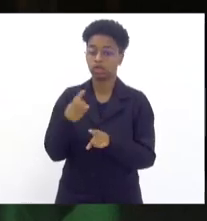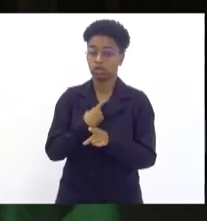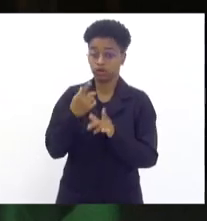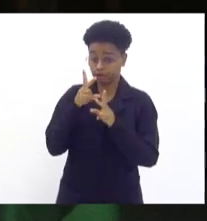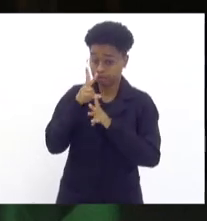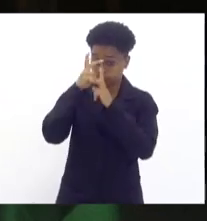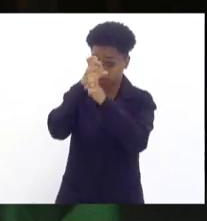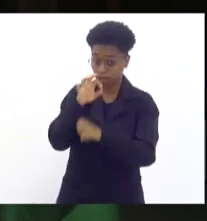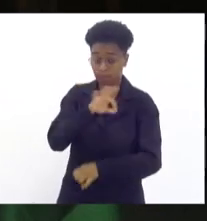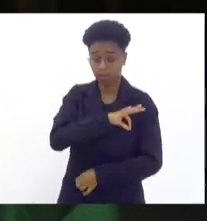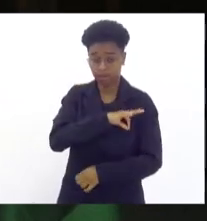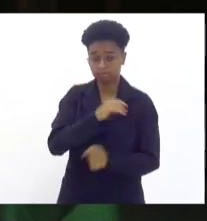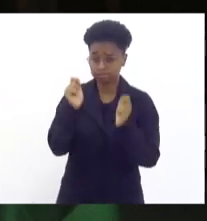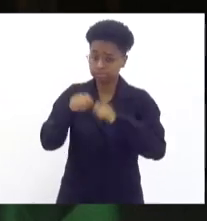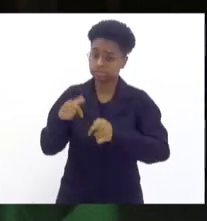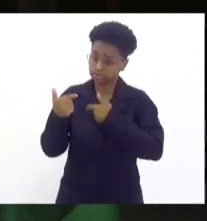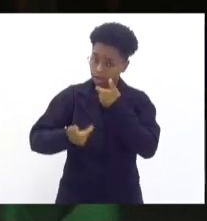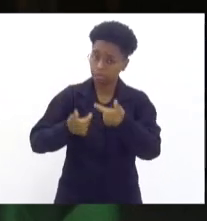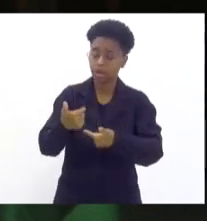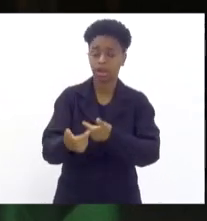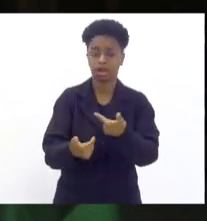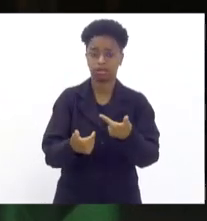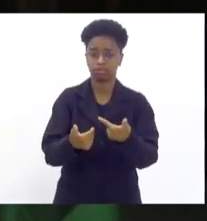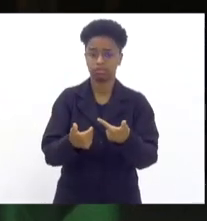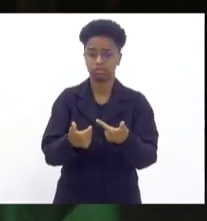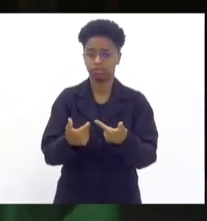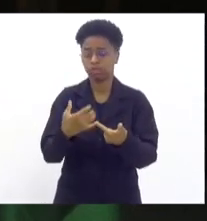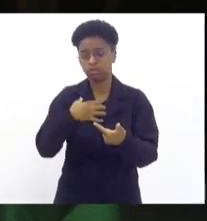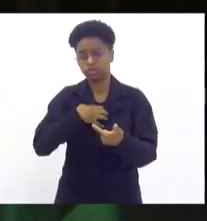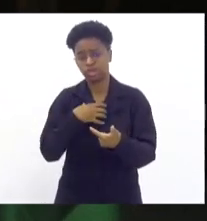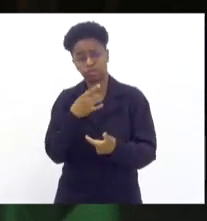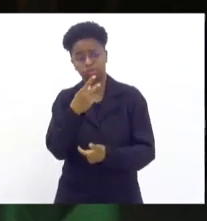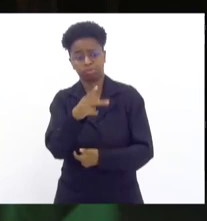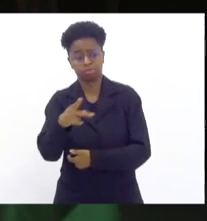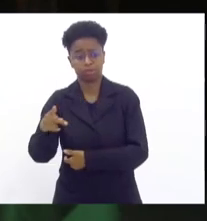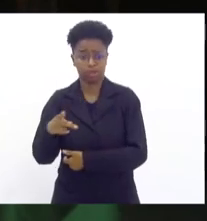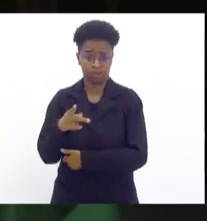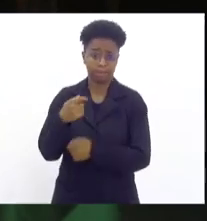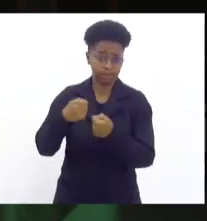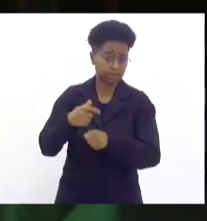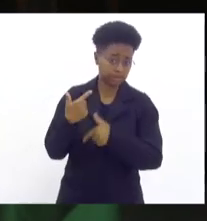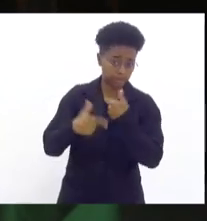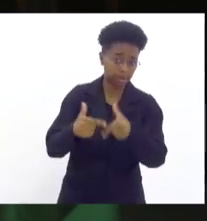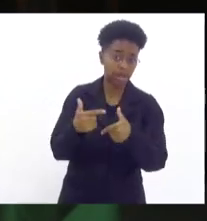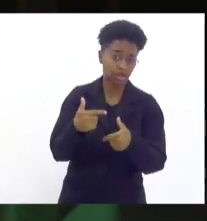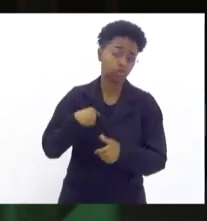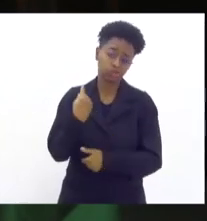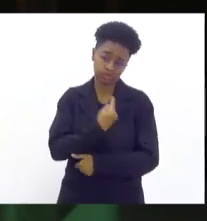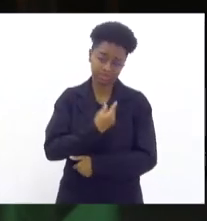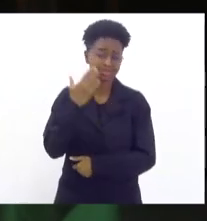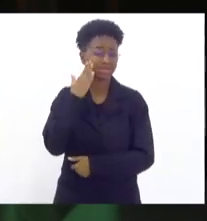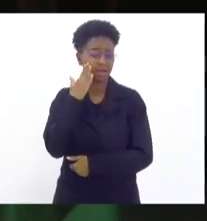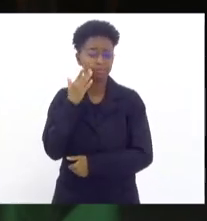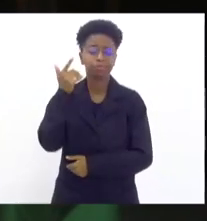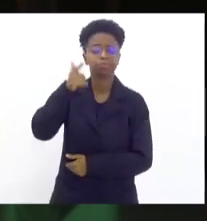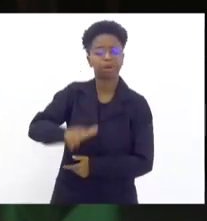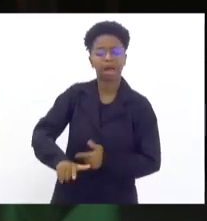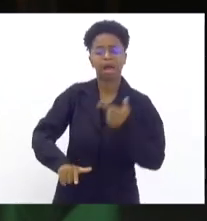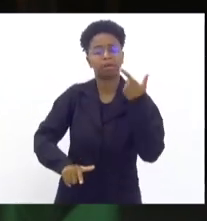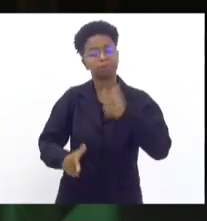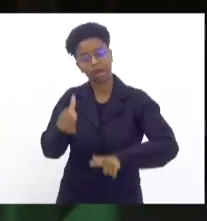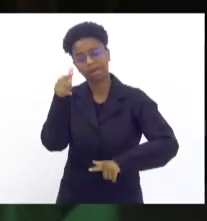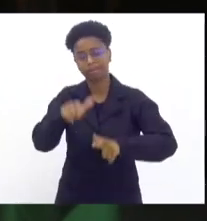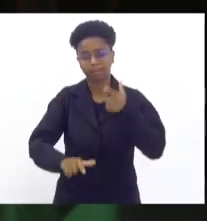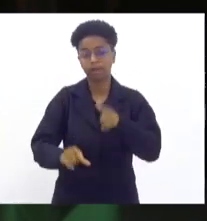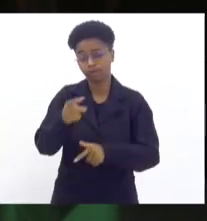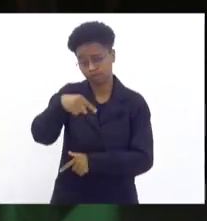policiais possam trabalhar da maneira como eles têm que trabalhar e nós sabemos que enxugando o gelo que os senhores